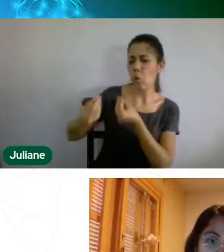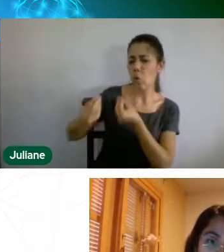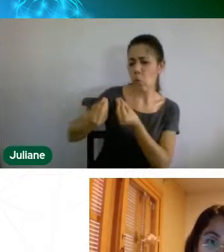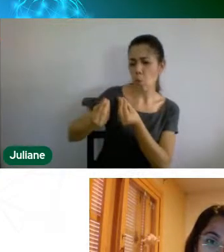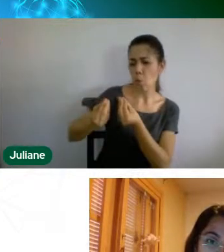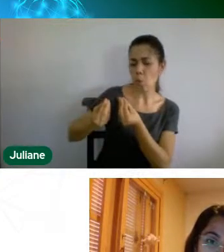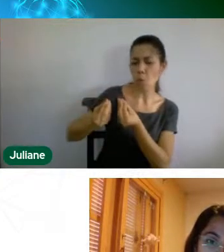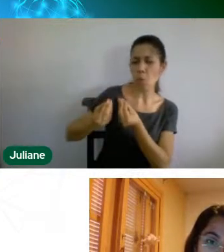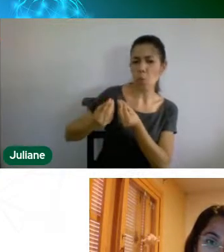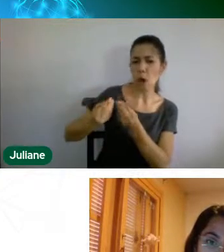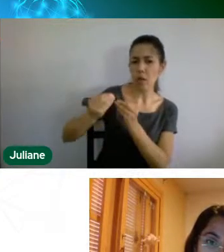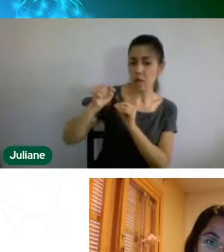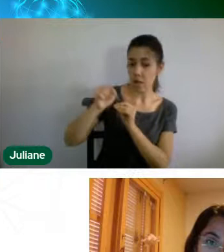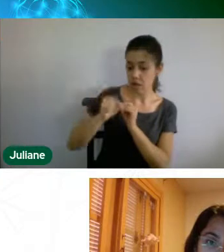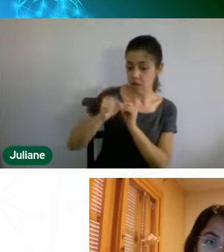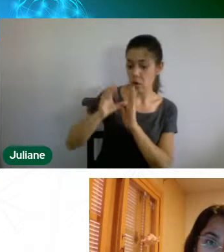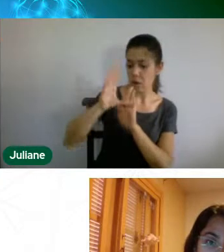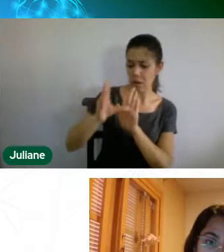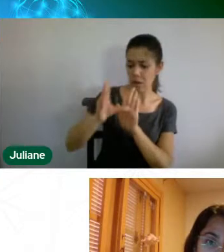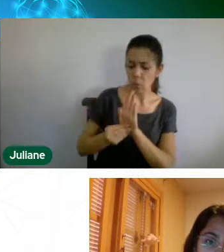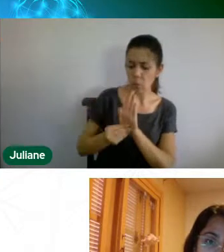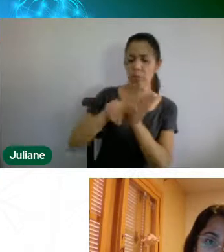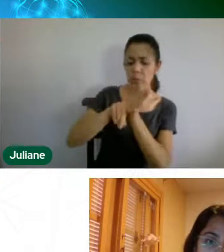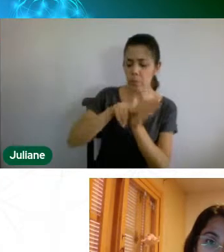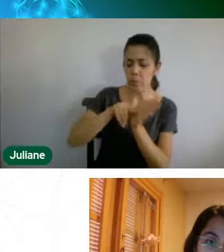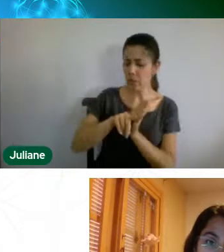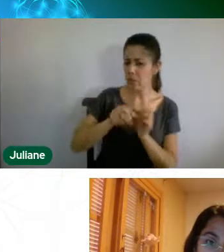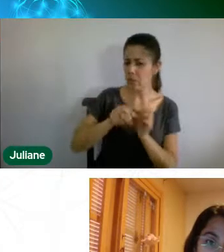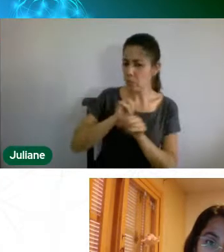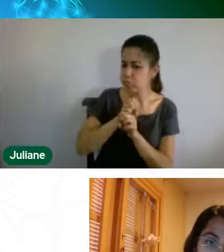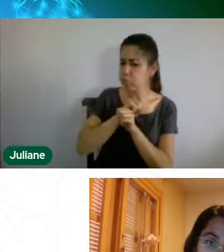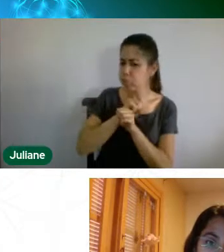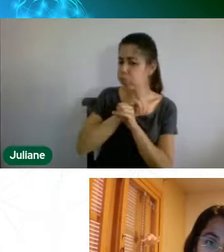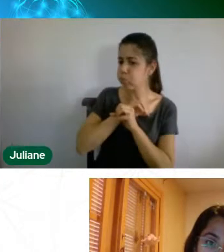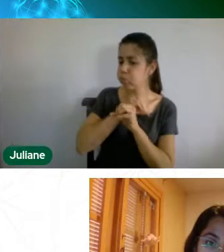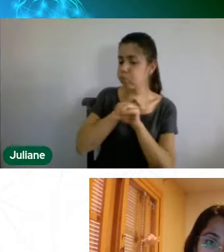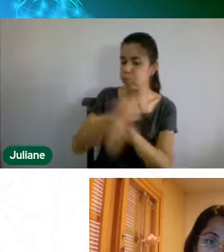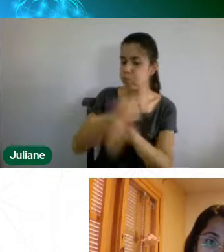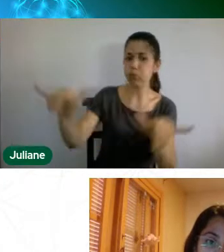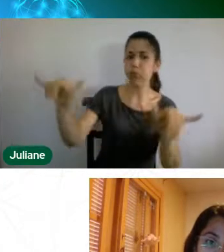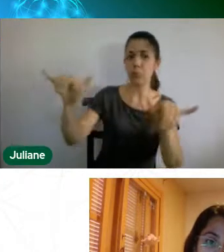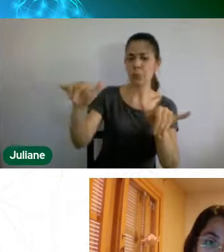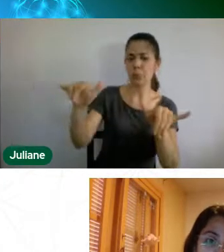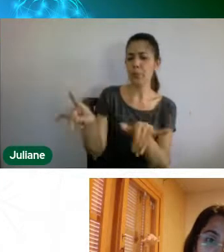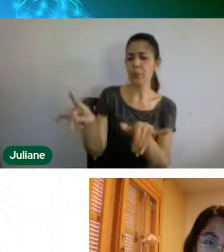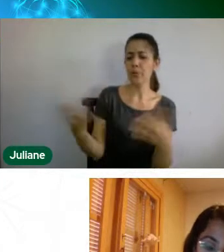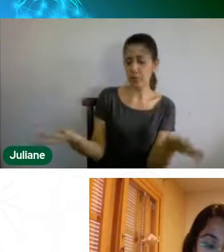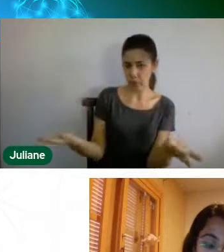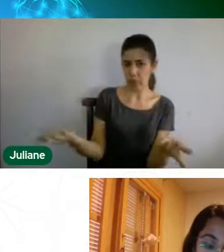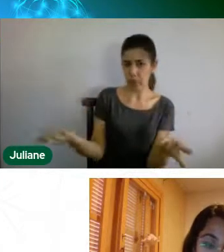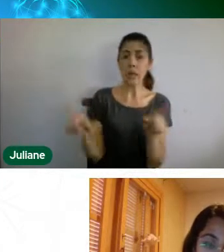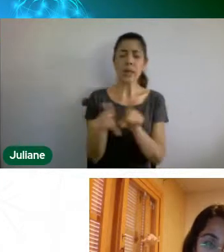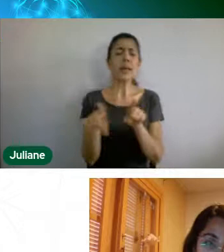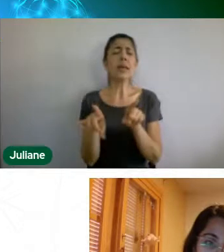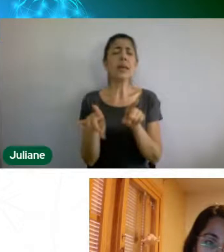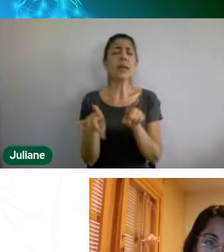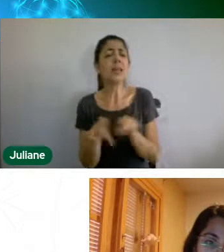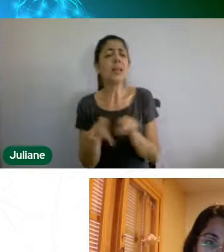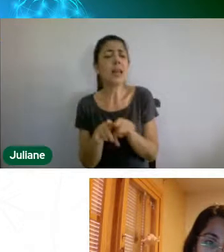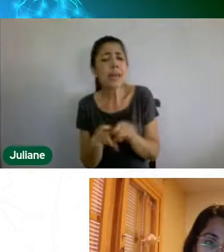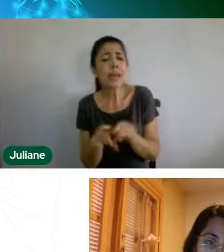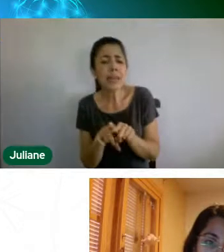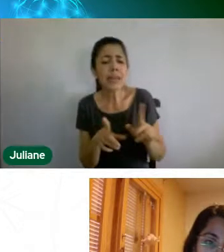a faixa etária, quais vão ser os alunos que vão ter acesso a esse tipo de material?